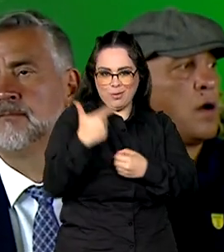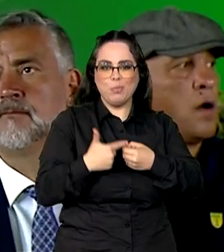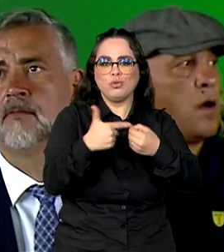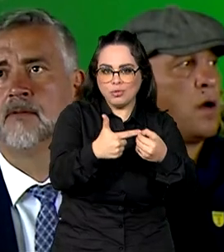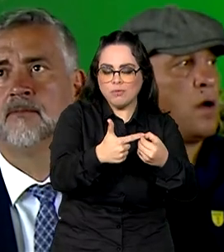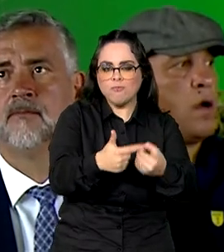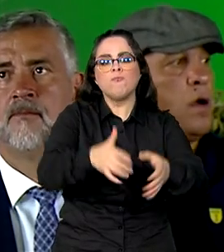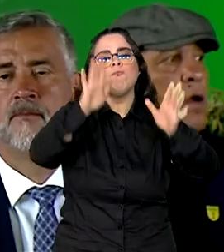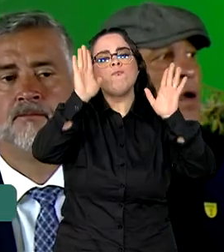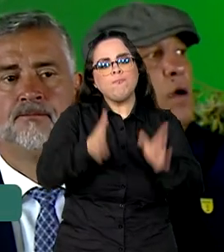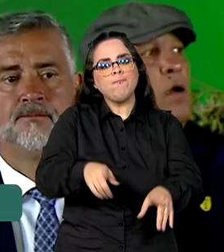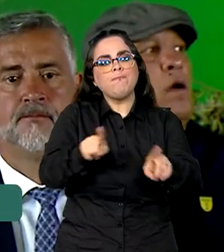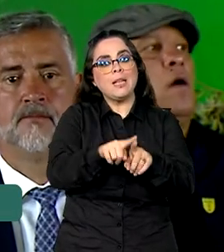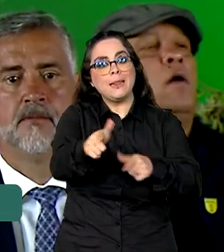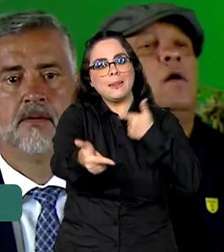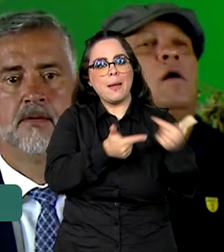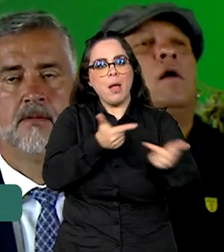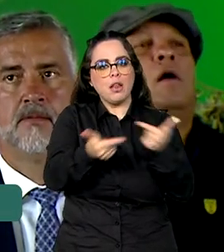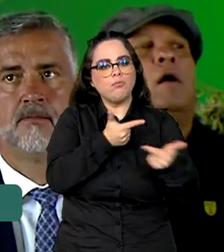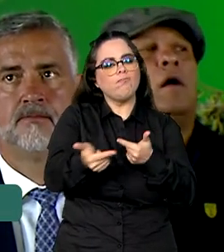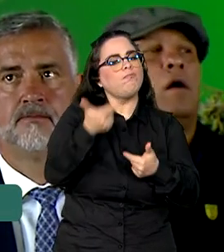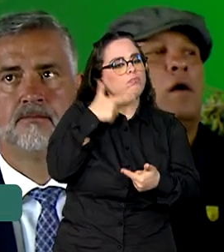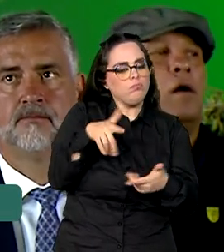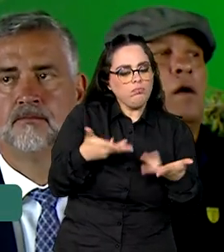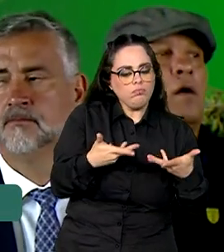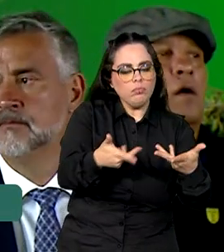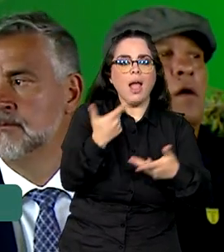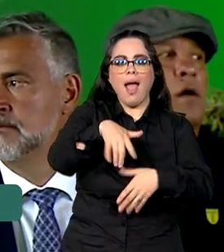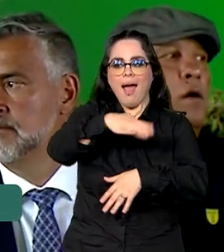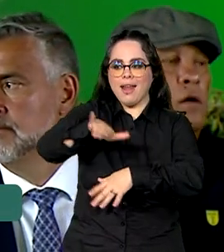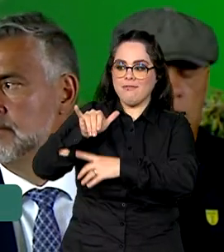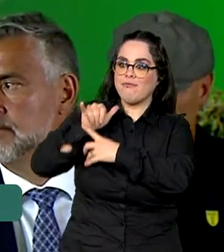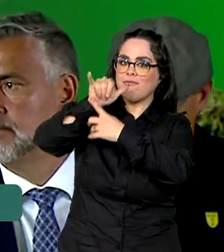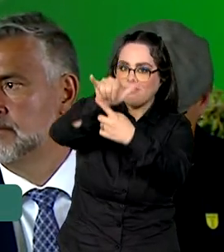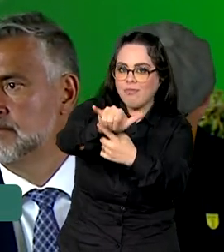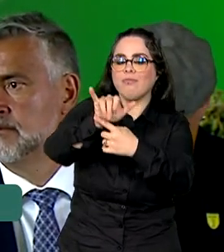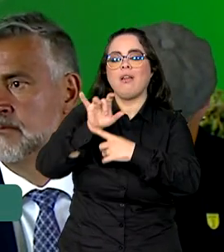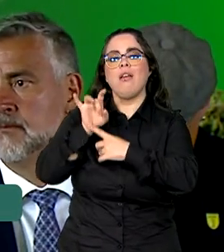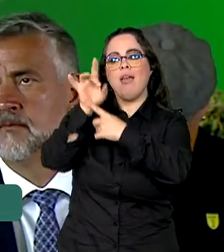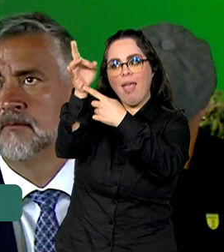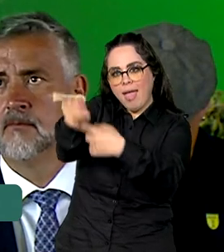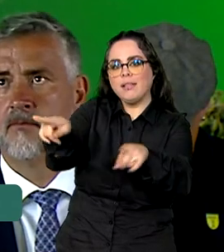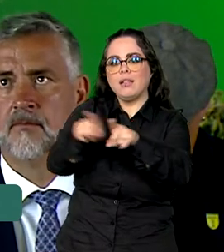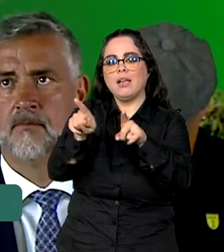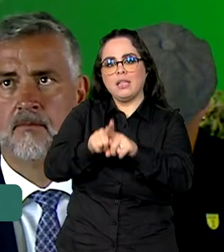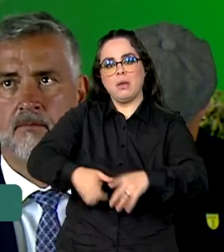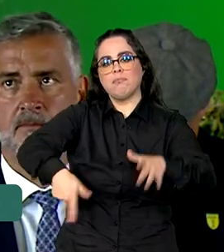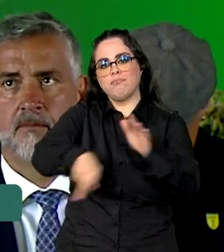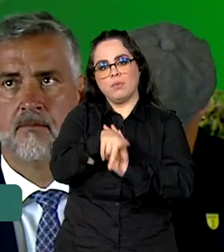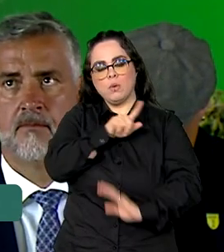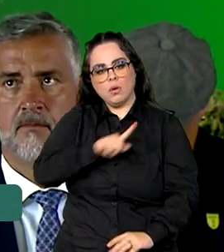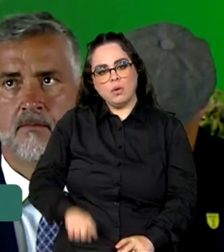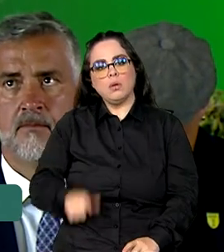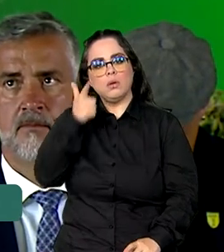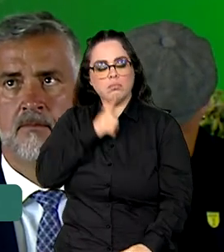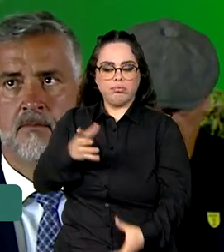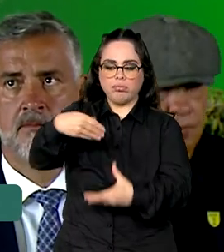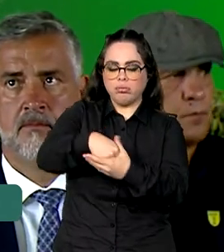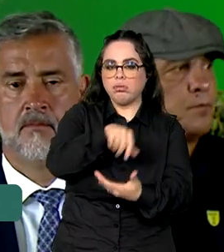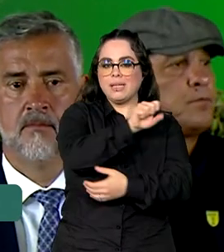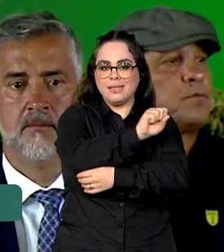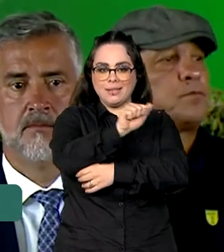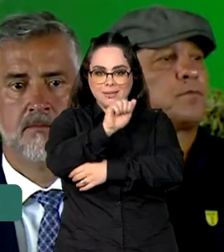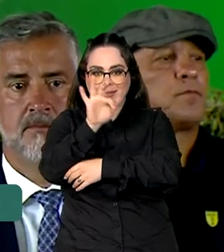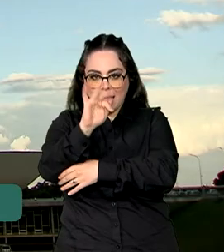para certificar as nossas aeronaves comerciais e executivas para voar com 100% de SAF até o